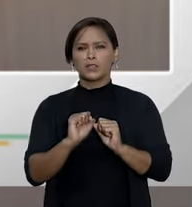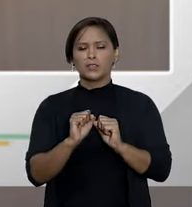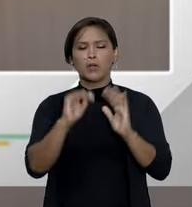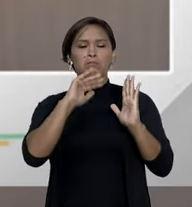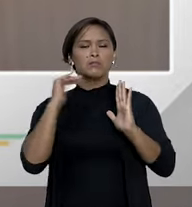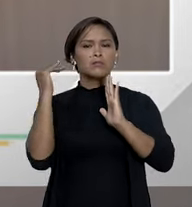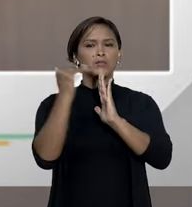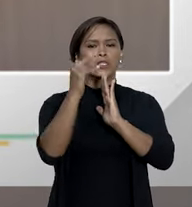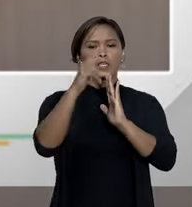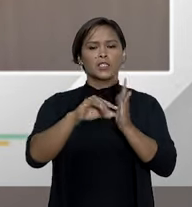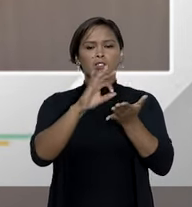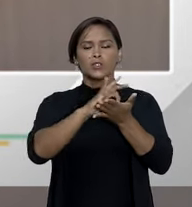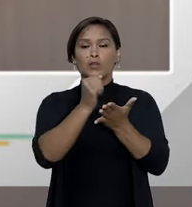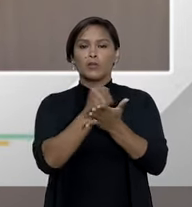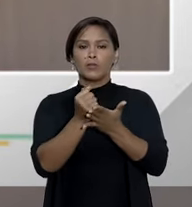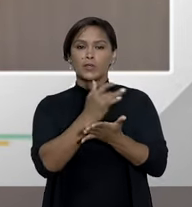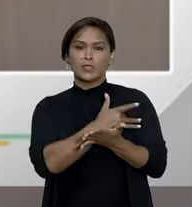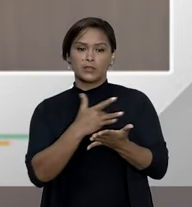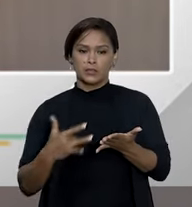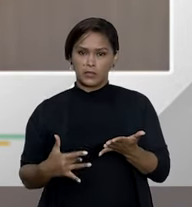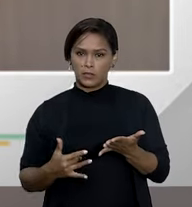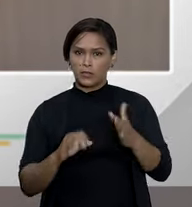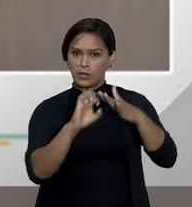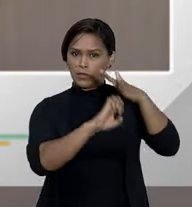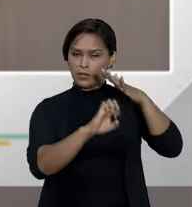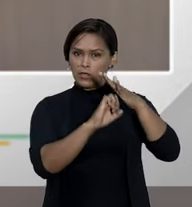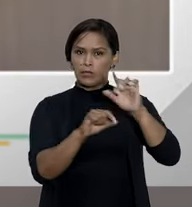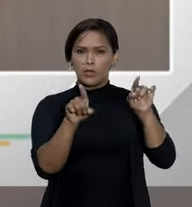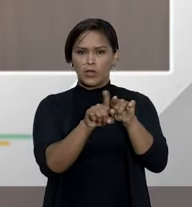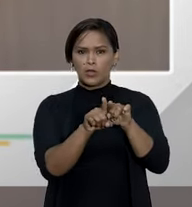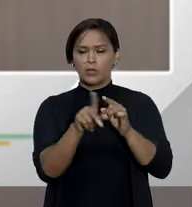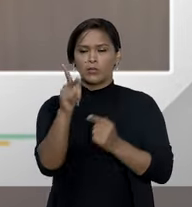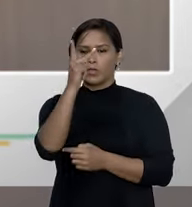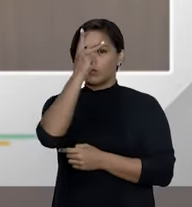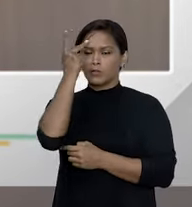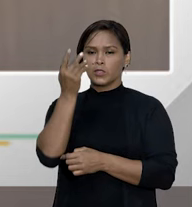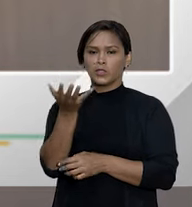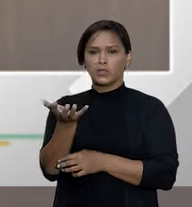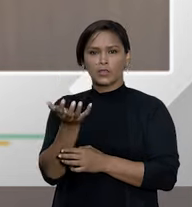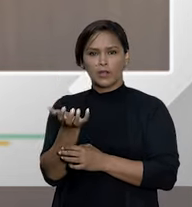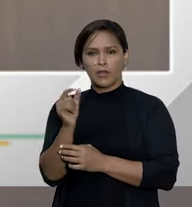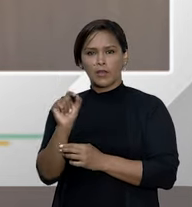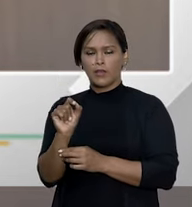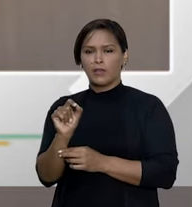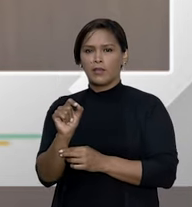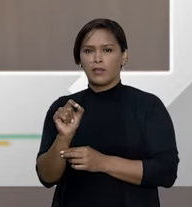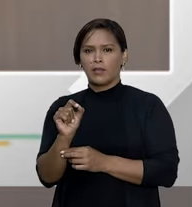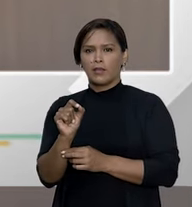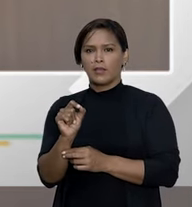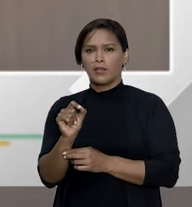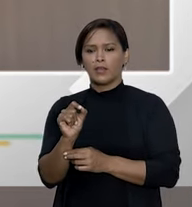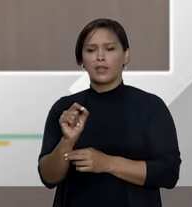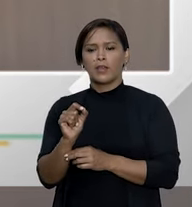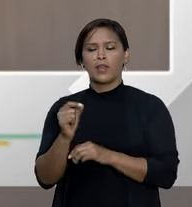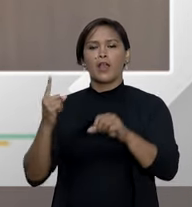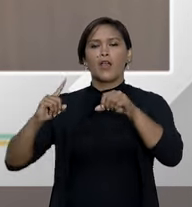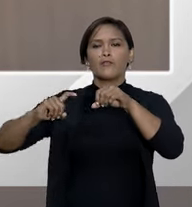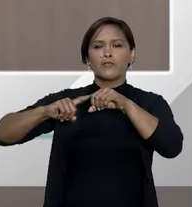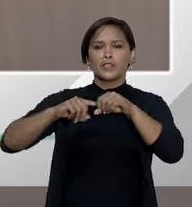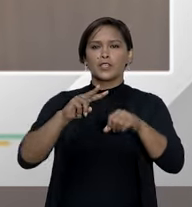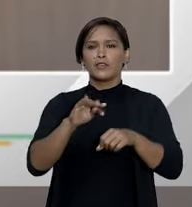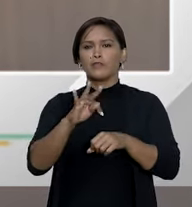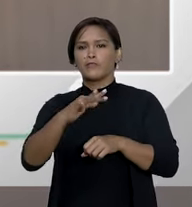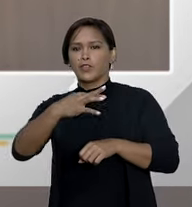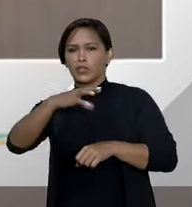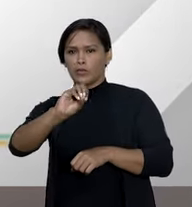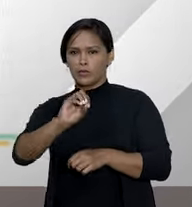obrigatoriedade dos planos de saúde quando o beneficiário busca essa fertilização in vitro